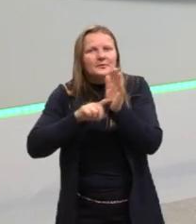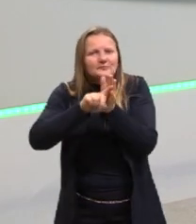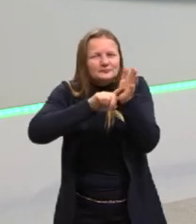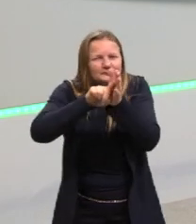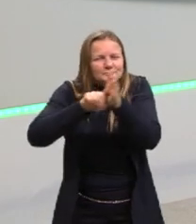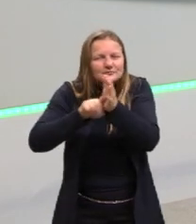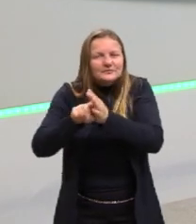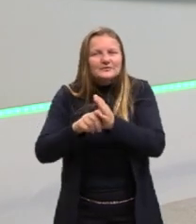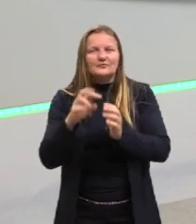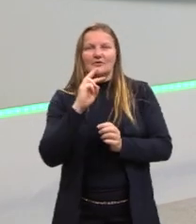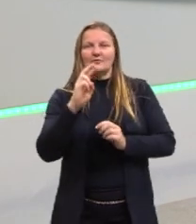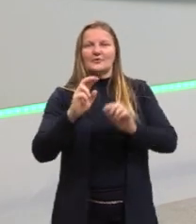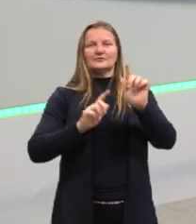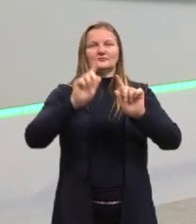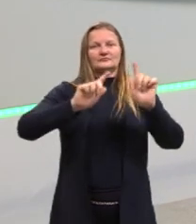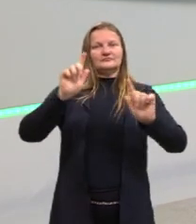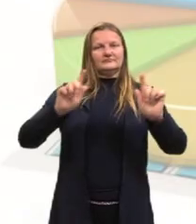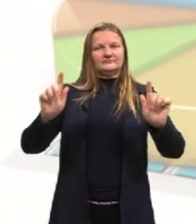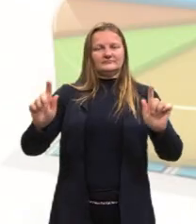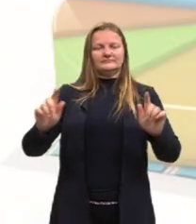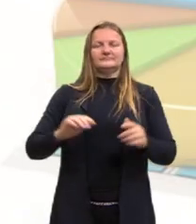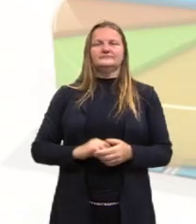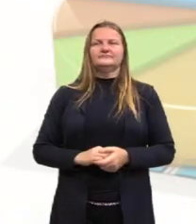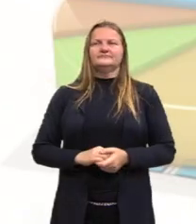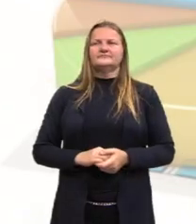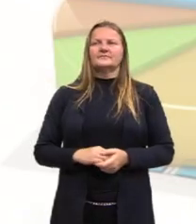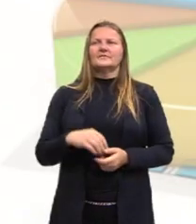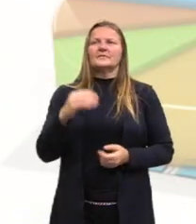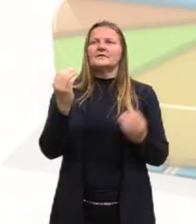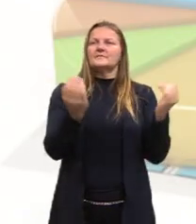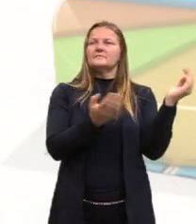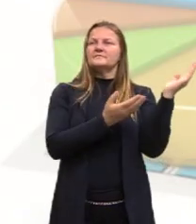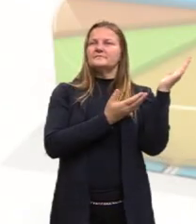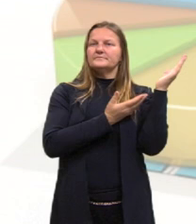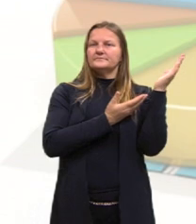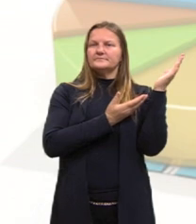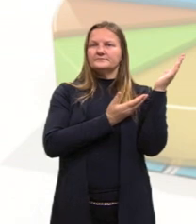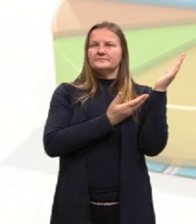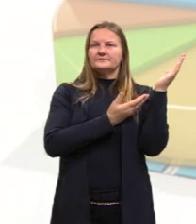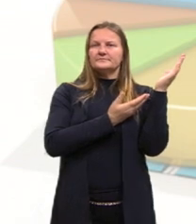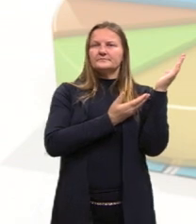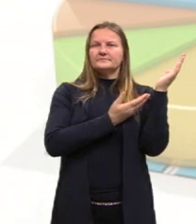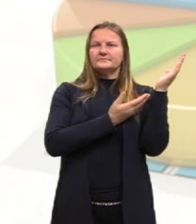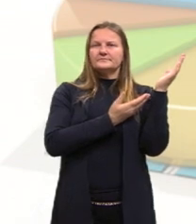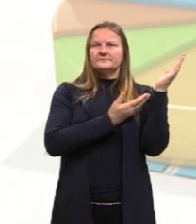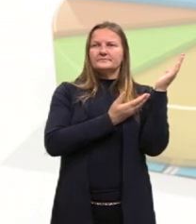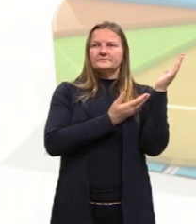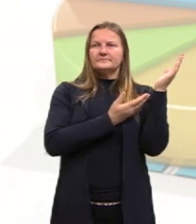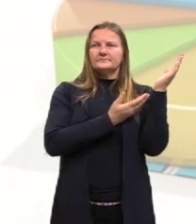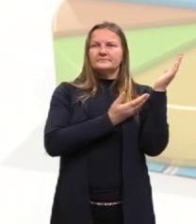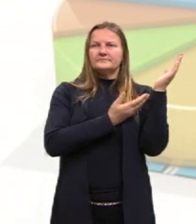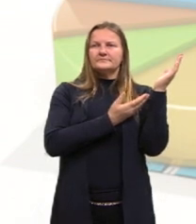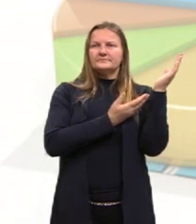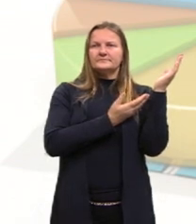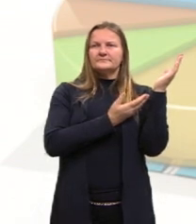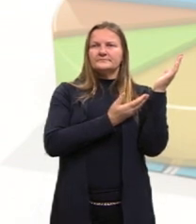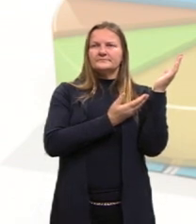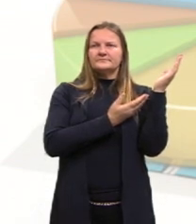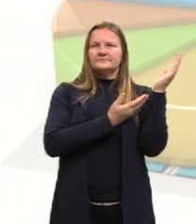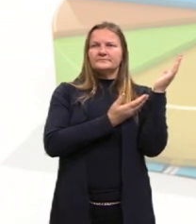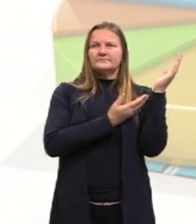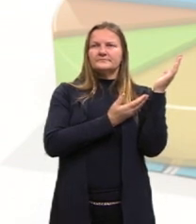E aí nós entramos, então, né? A estatística, a área de estudo e aplicação desse